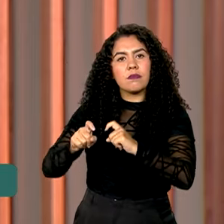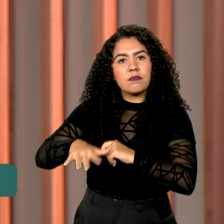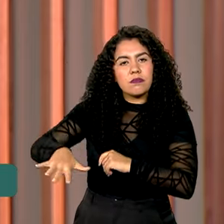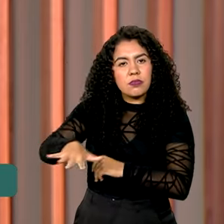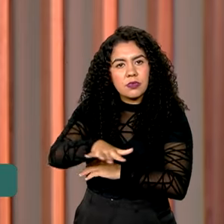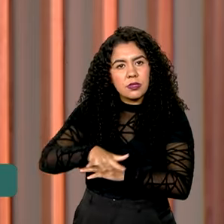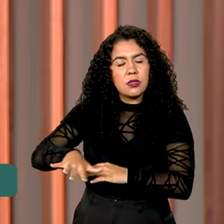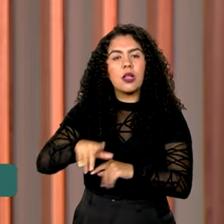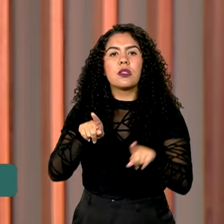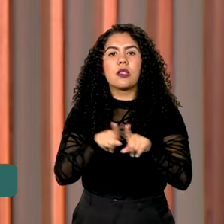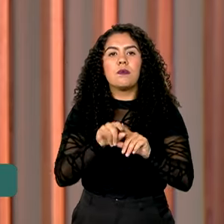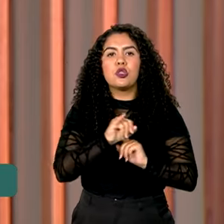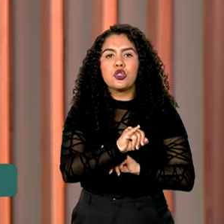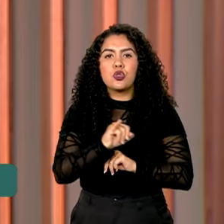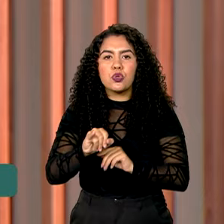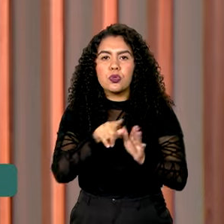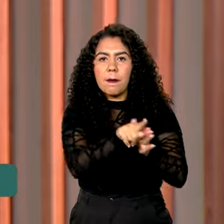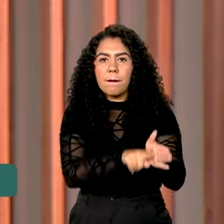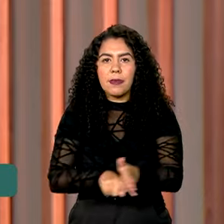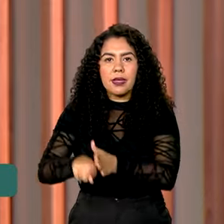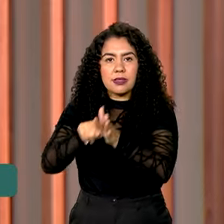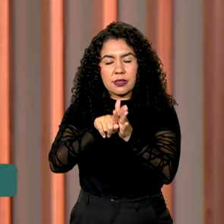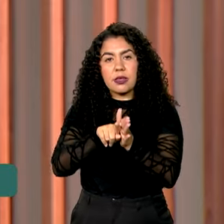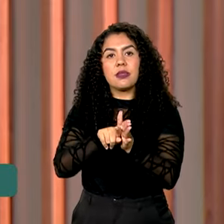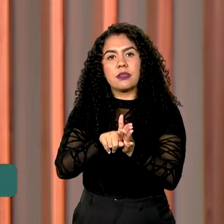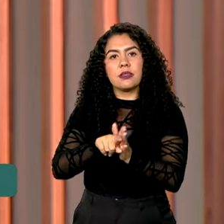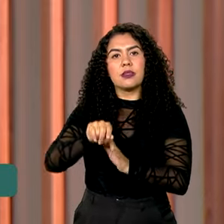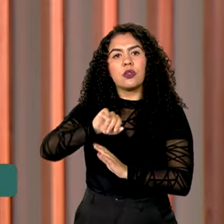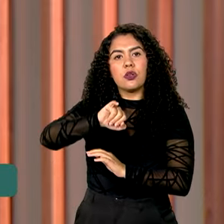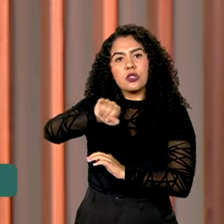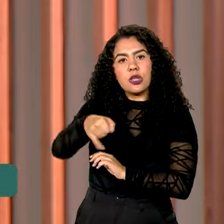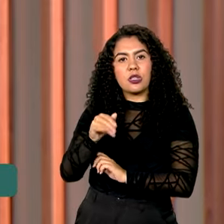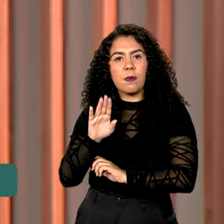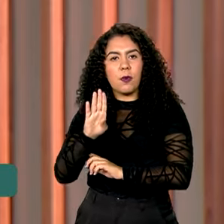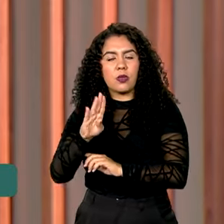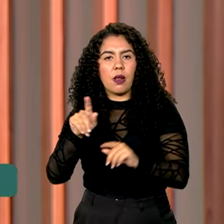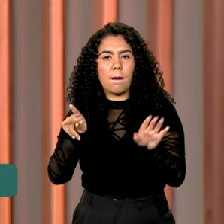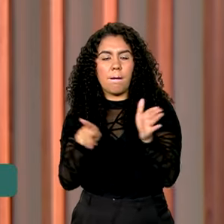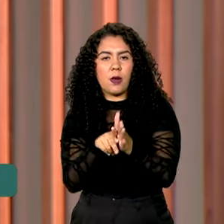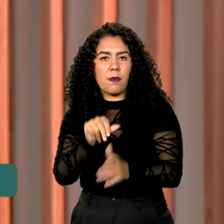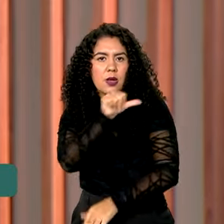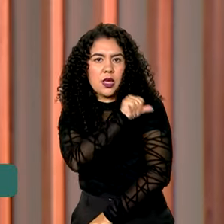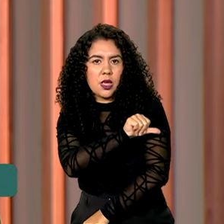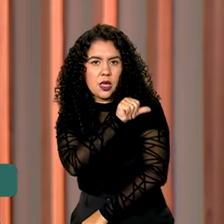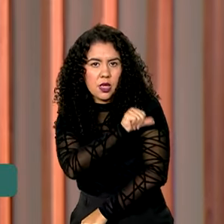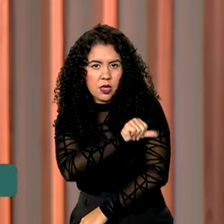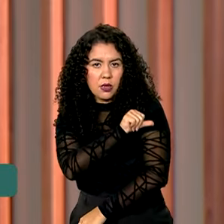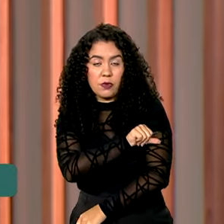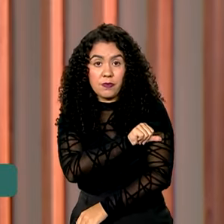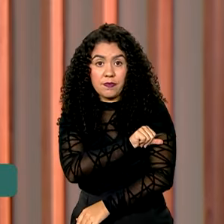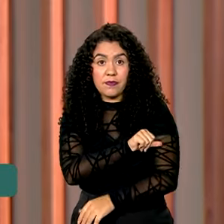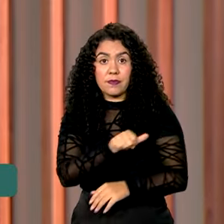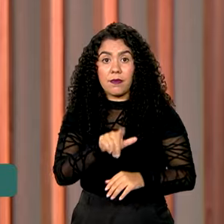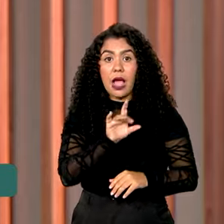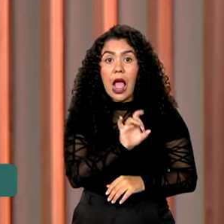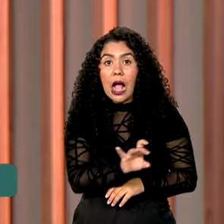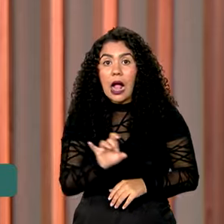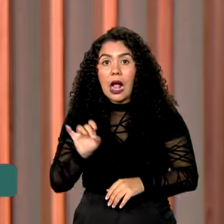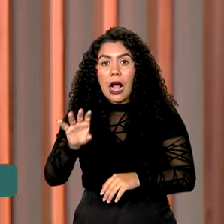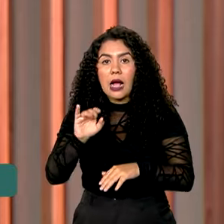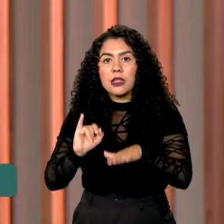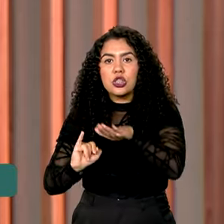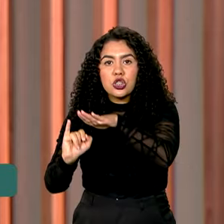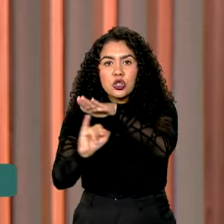Instituto de Pesquisas Jardim Botânico do Rio de Janeiro, para 20 cargos no quadro de pessoal. Cada instituição deverá